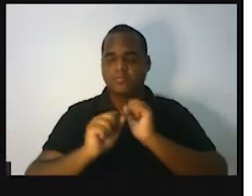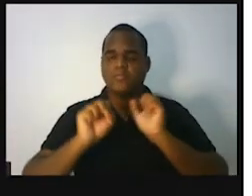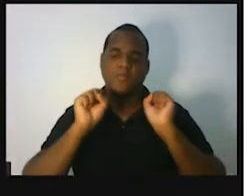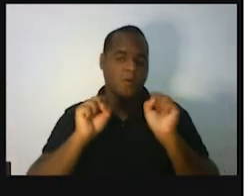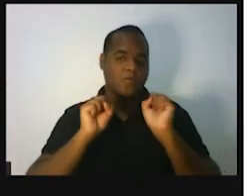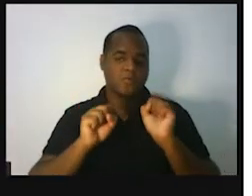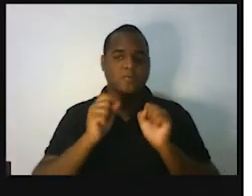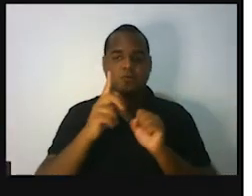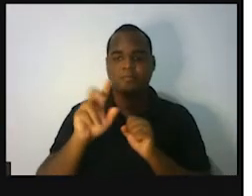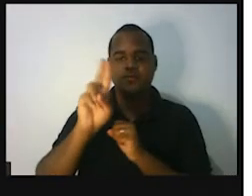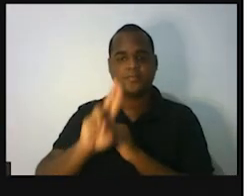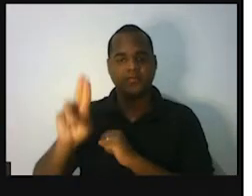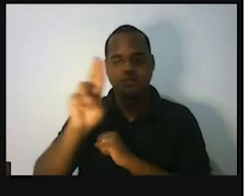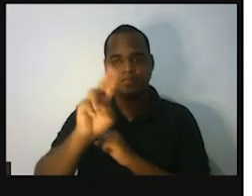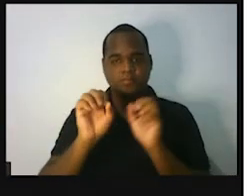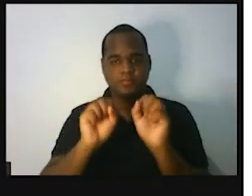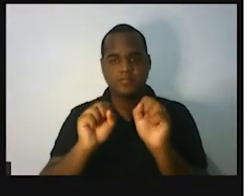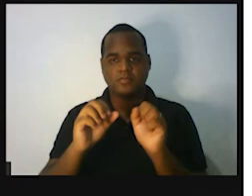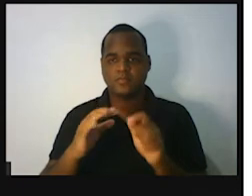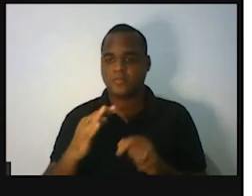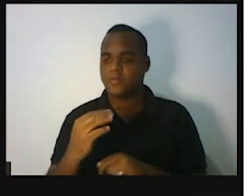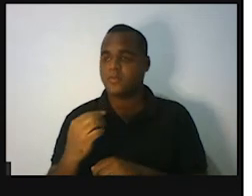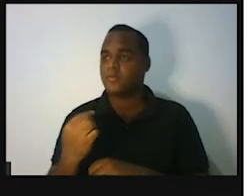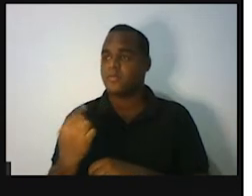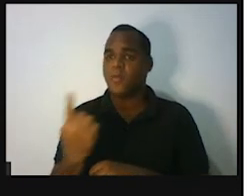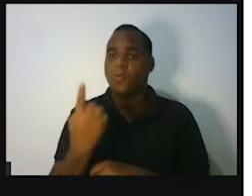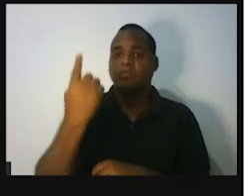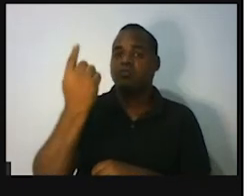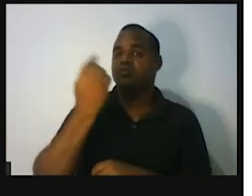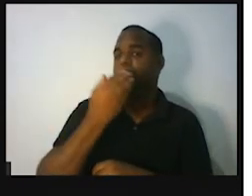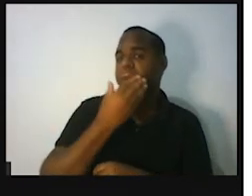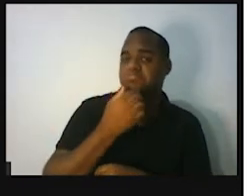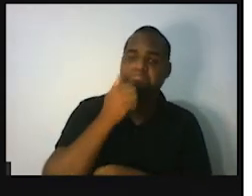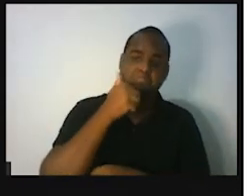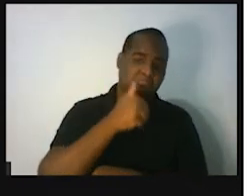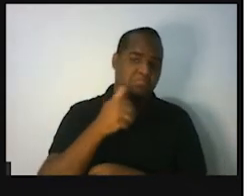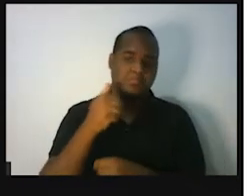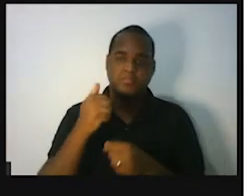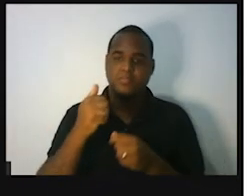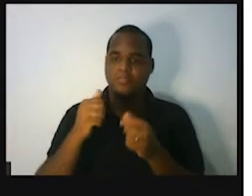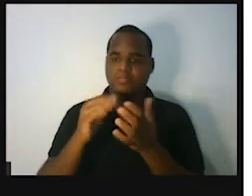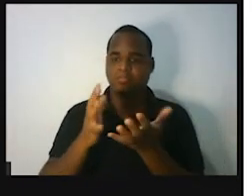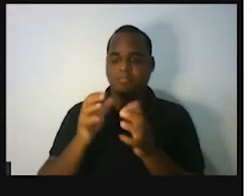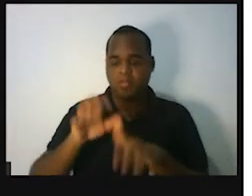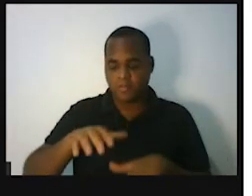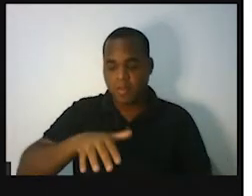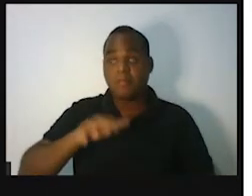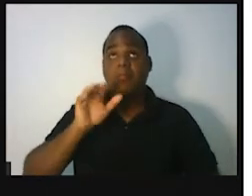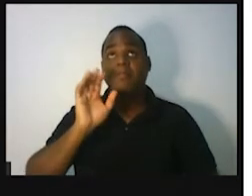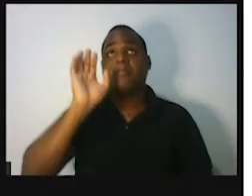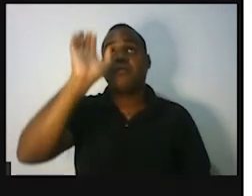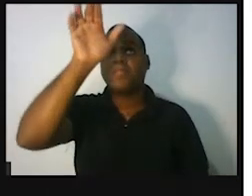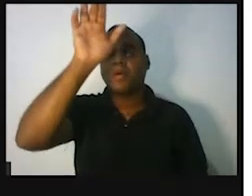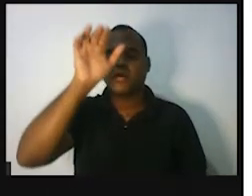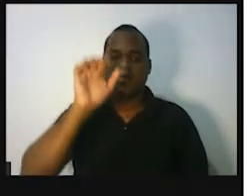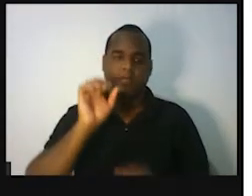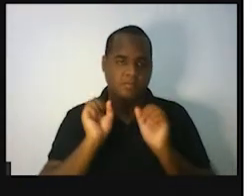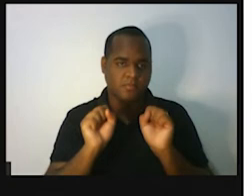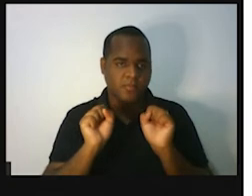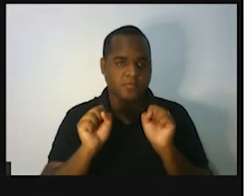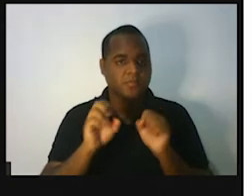na média das alturas de jogadores ou jogadoras de um time de basquete. Ou ela pode ser usada,